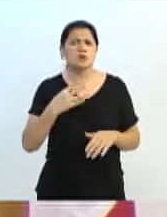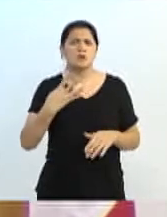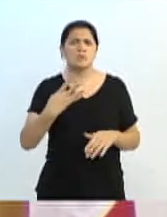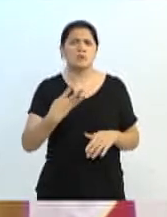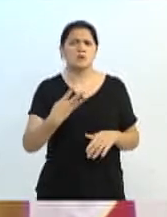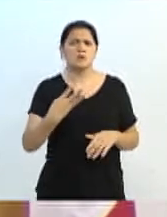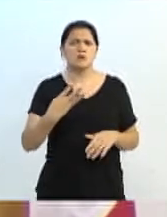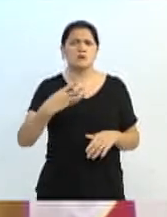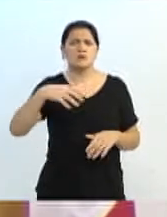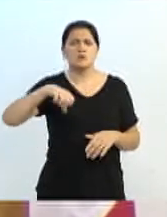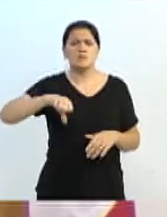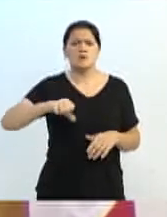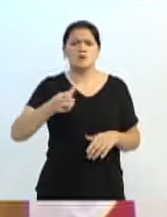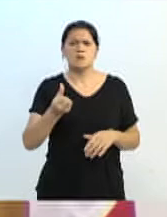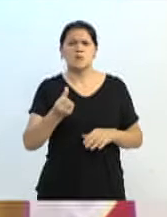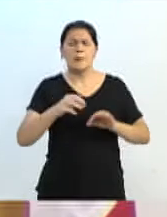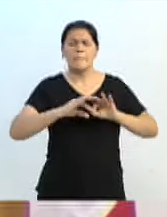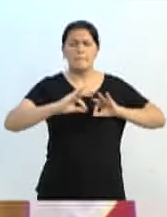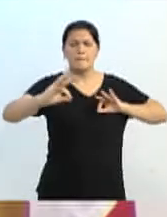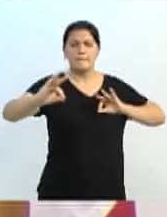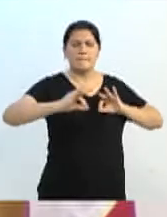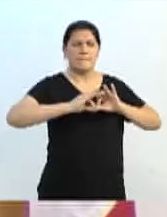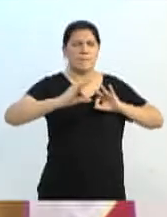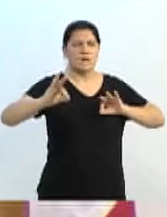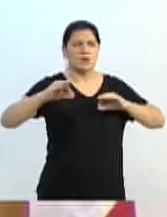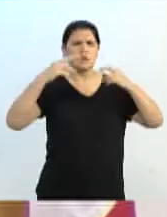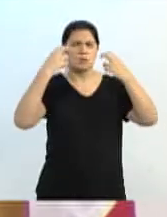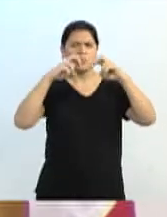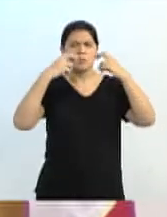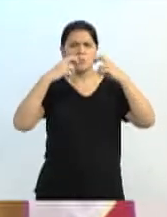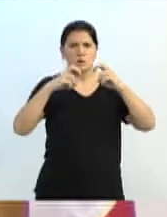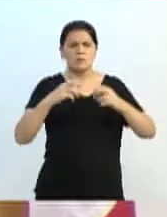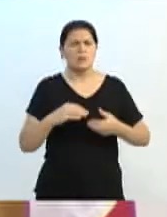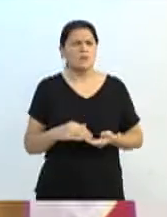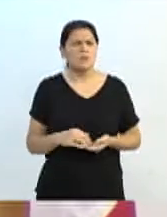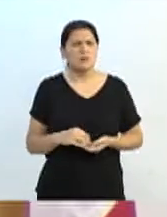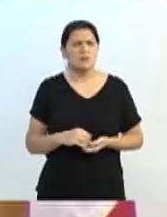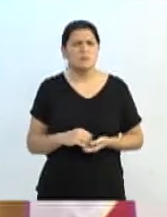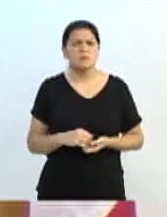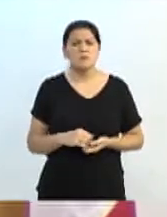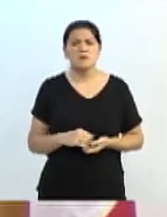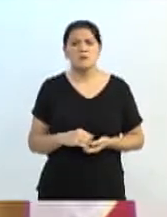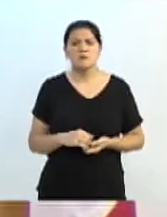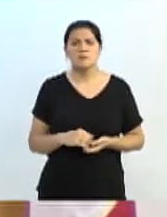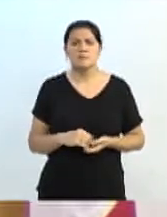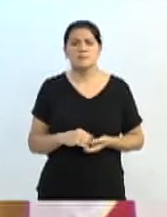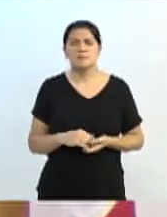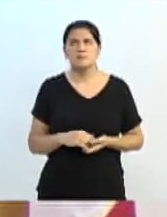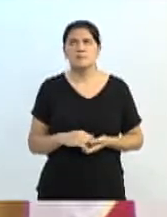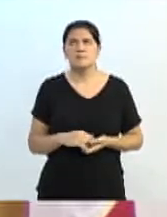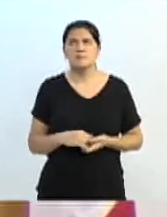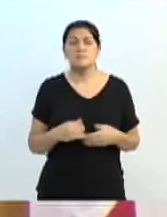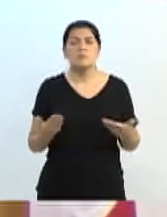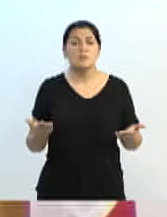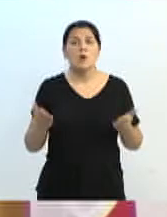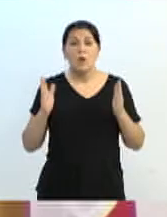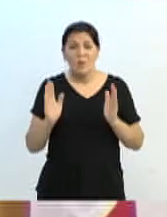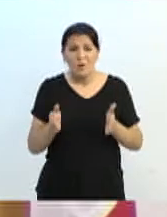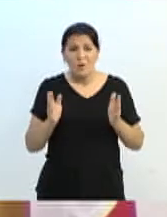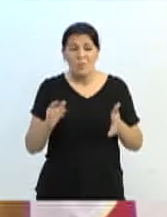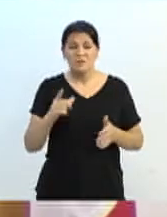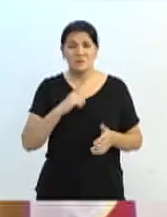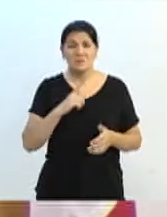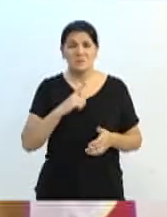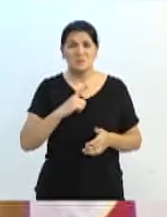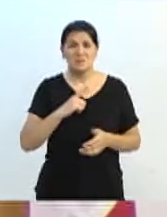de deslocamento do ônibus para cada usuário. Hoje nós temos 596 só metros